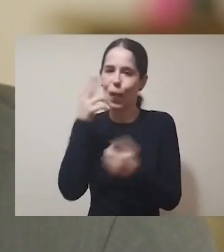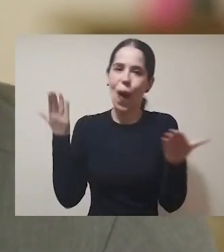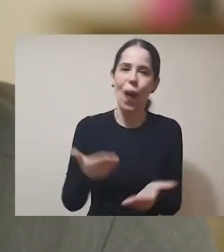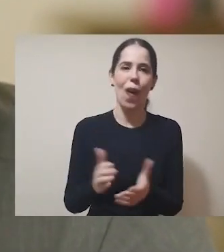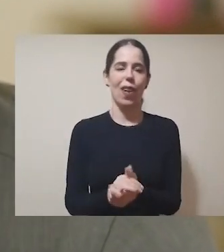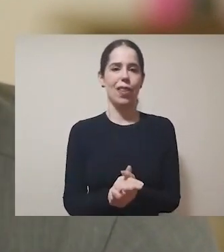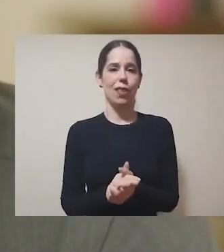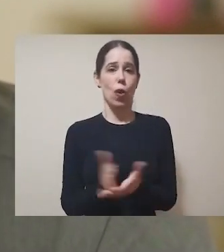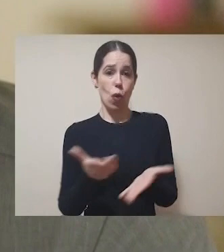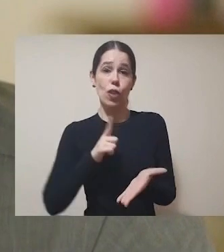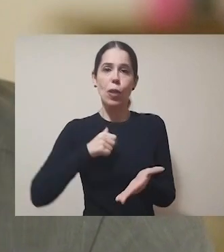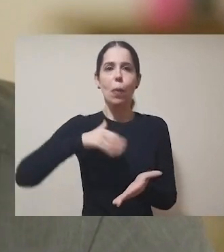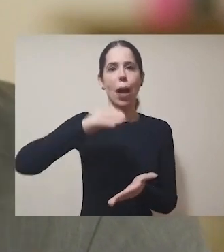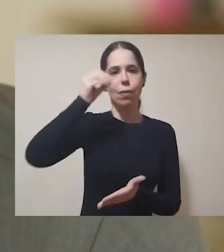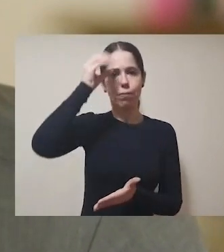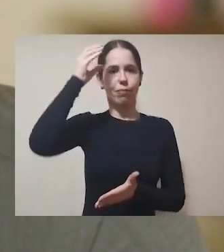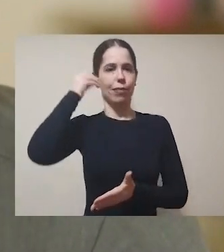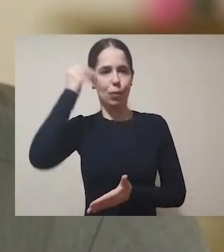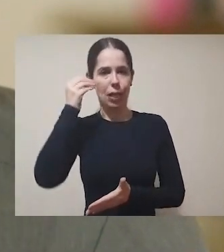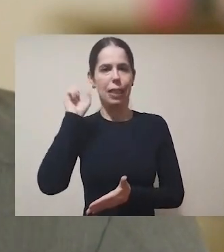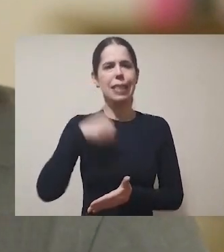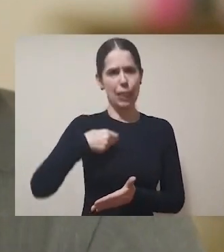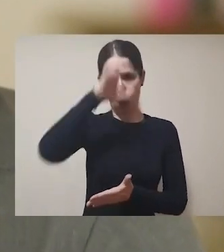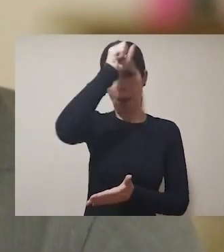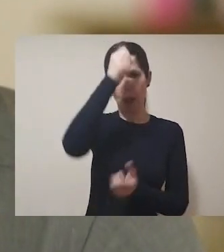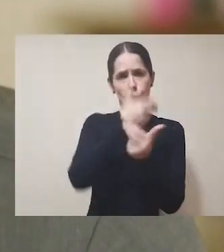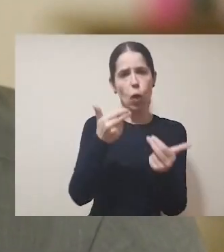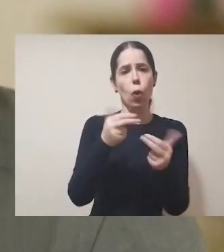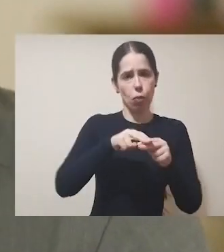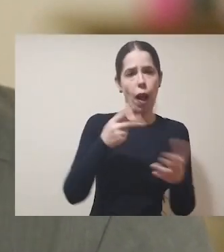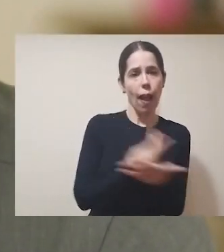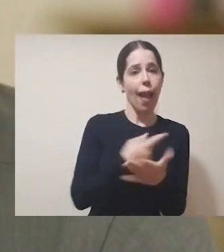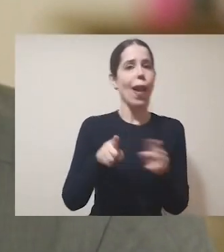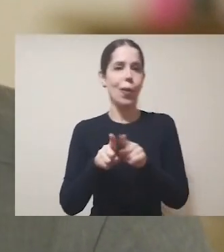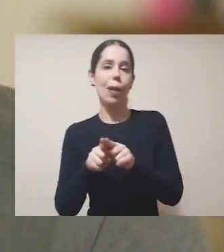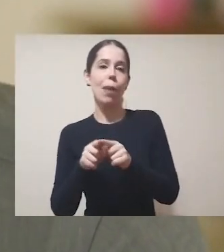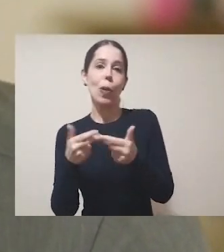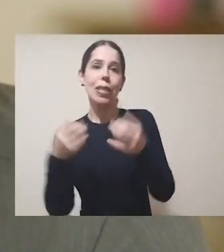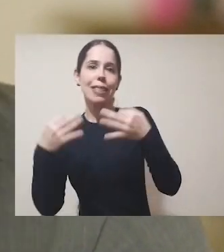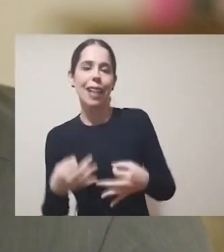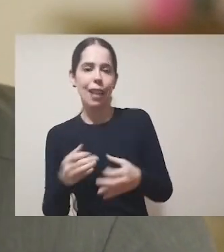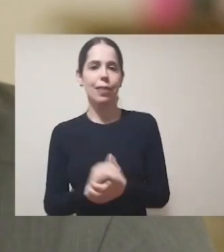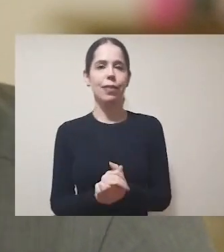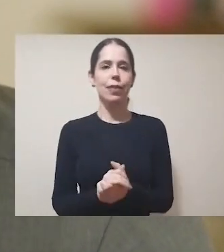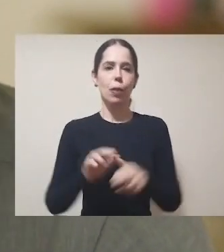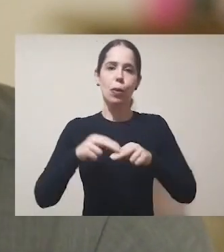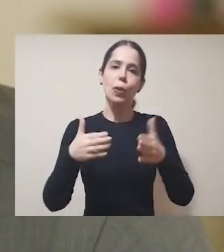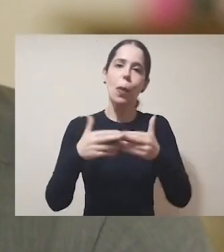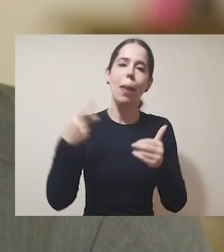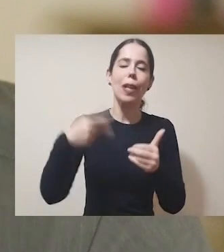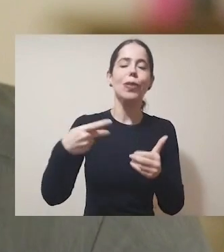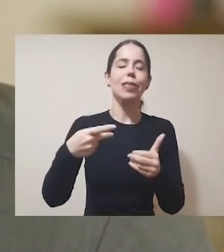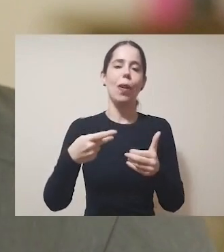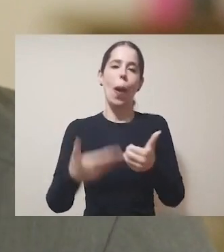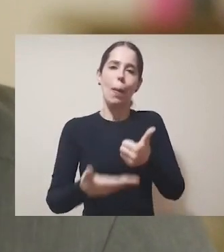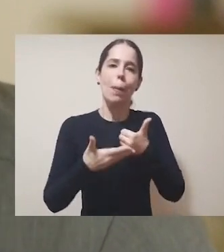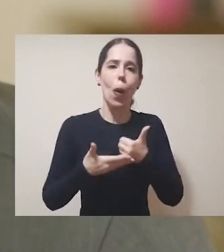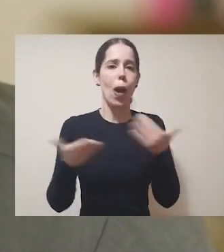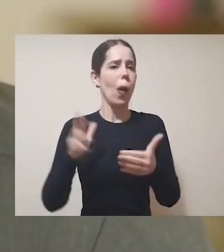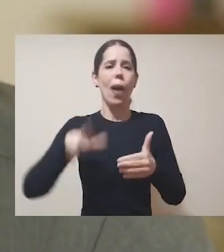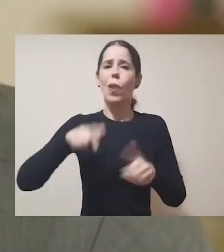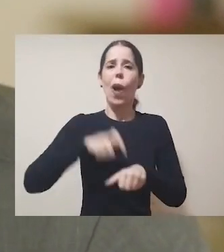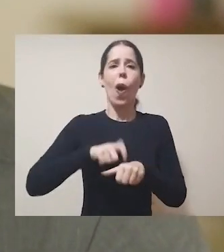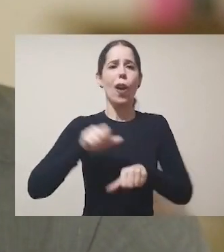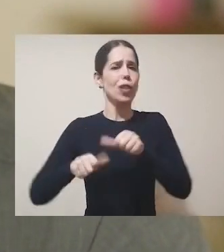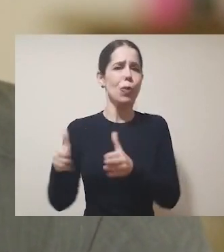Hoje eu tenho mais experiência. Sim, eu aprendi com os erros e aprendi com os acertos. Por isso eu peço o seu apoio. Agora não é